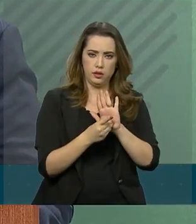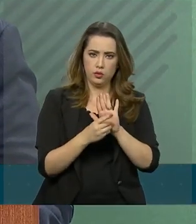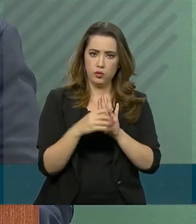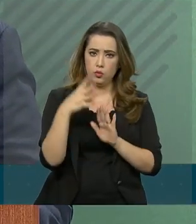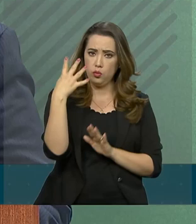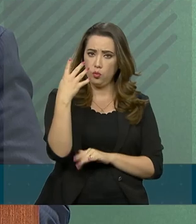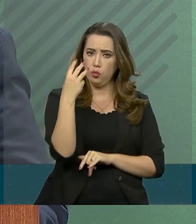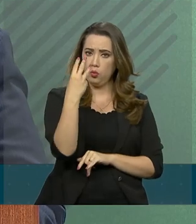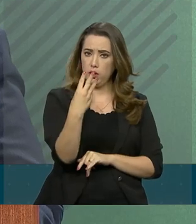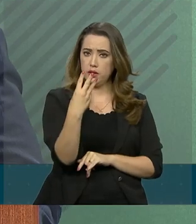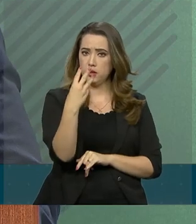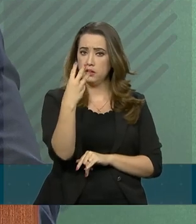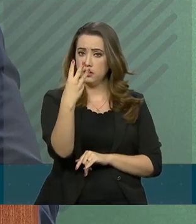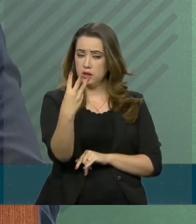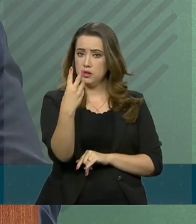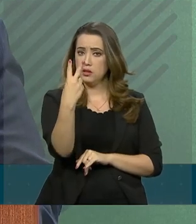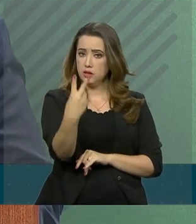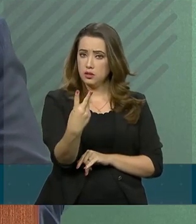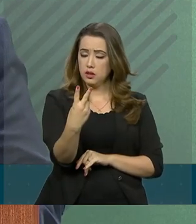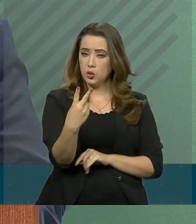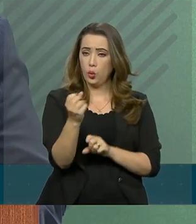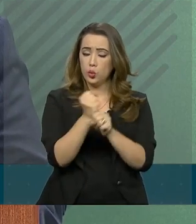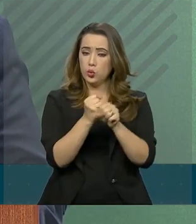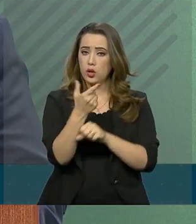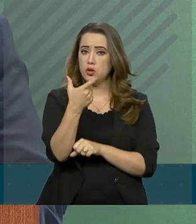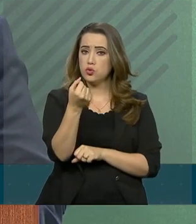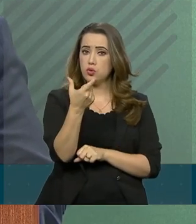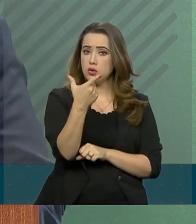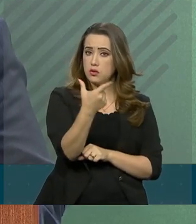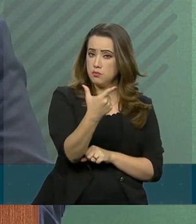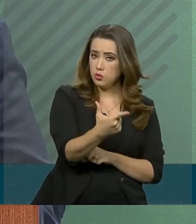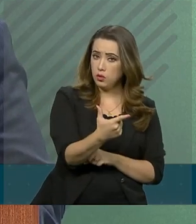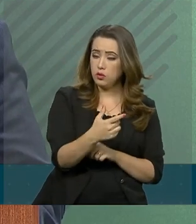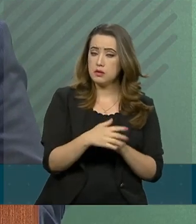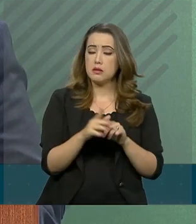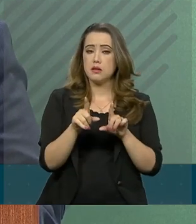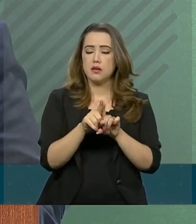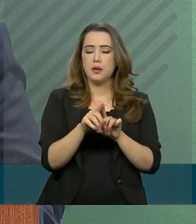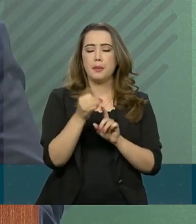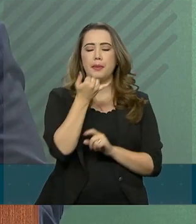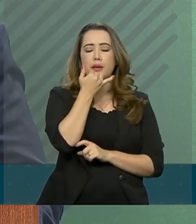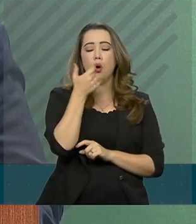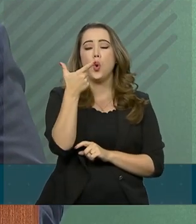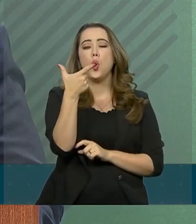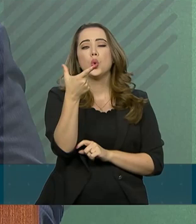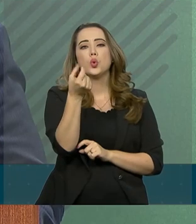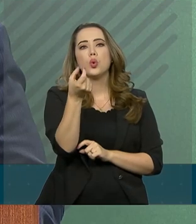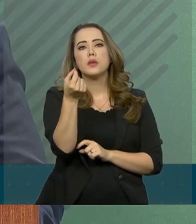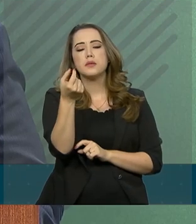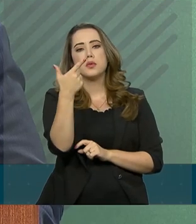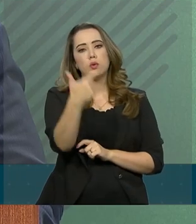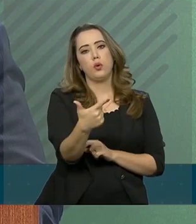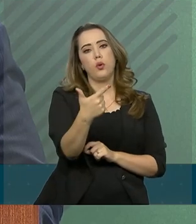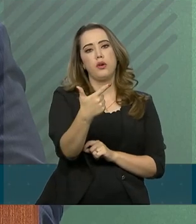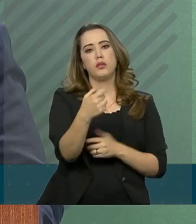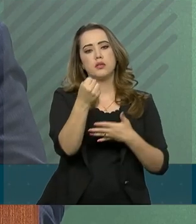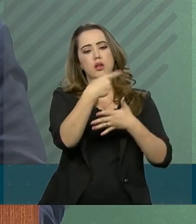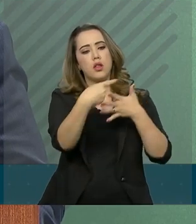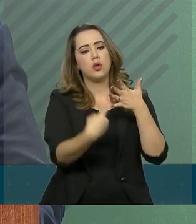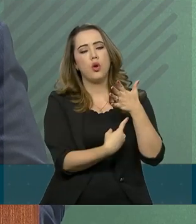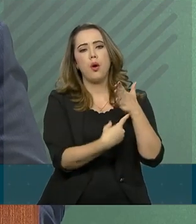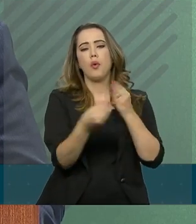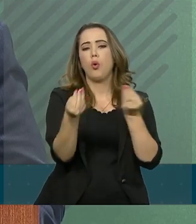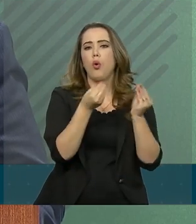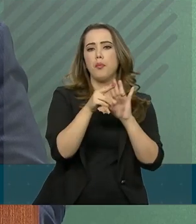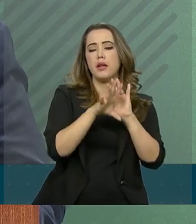4332, de 2002, e ele estabelece as medidas de segurança durante as viagens